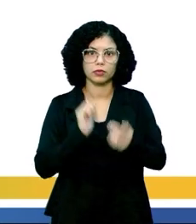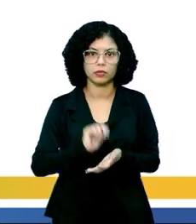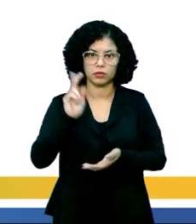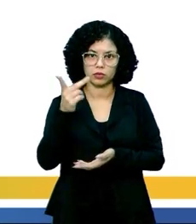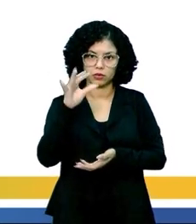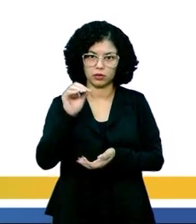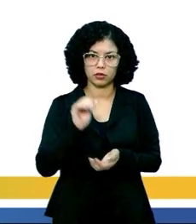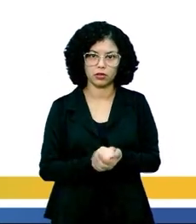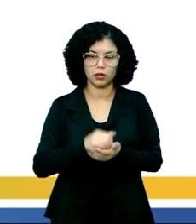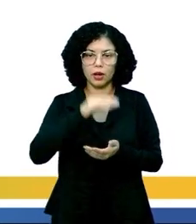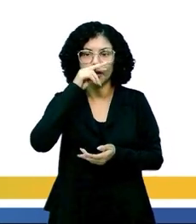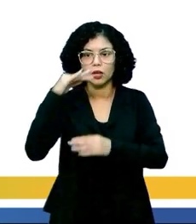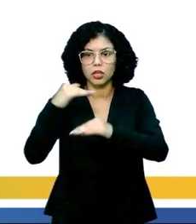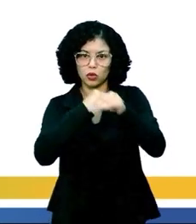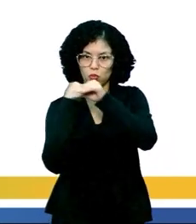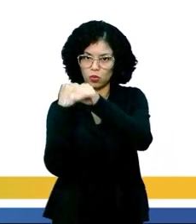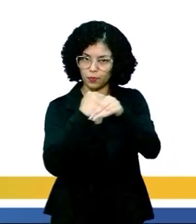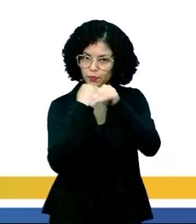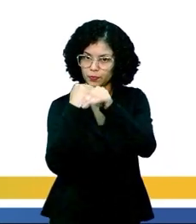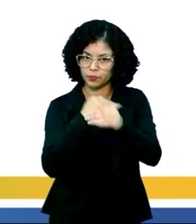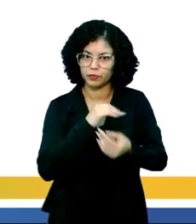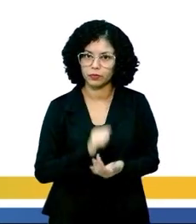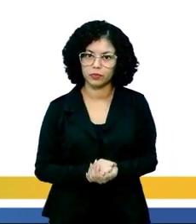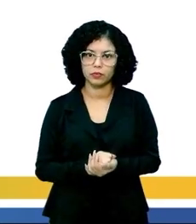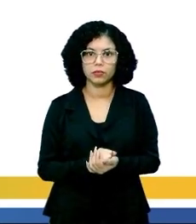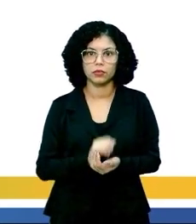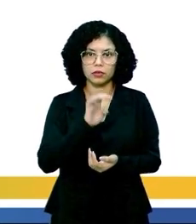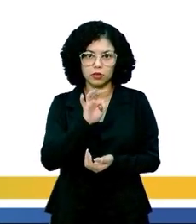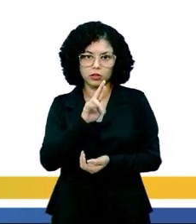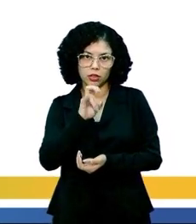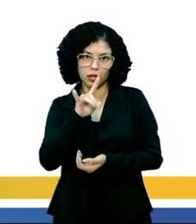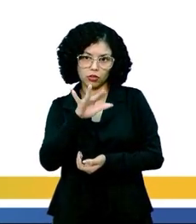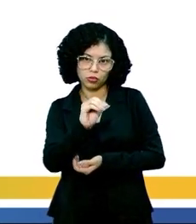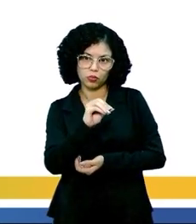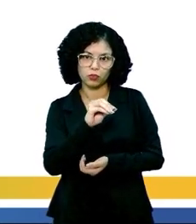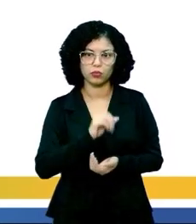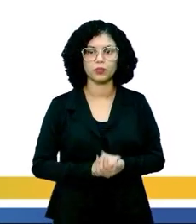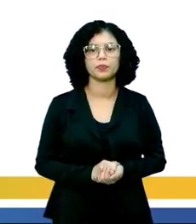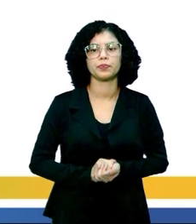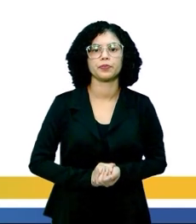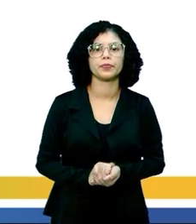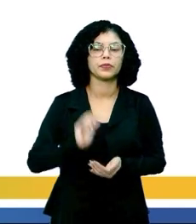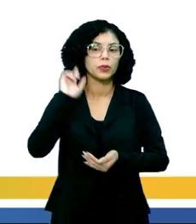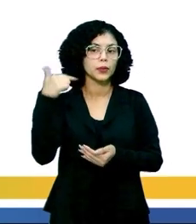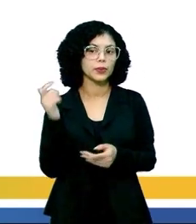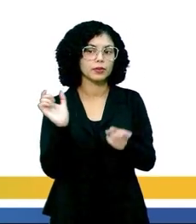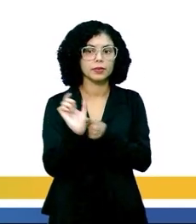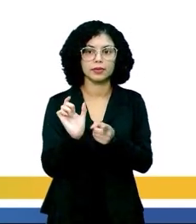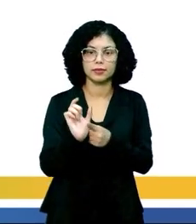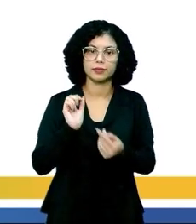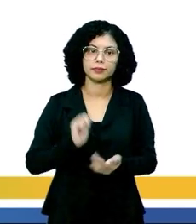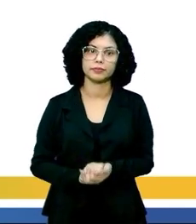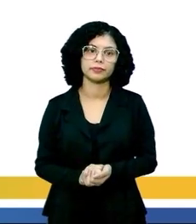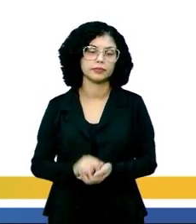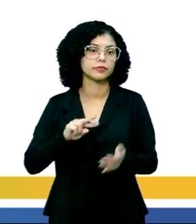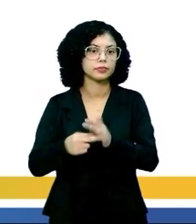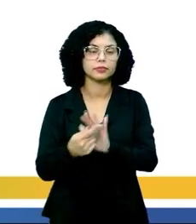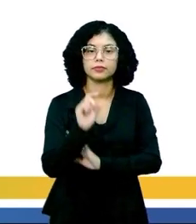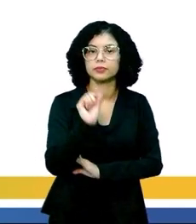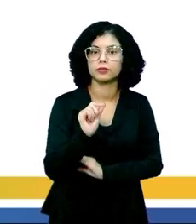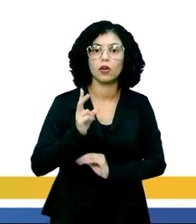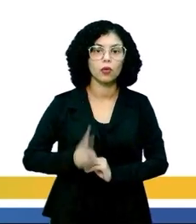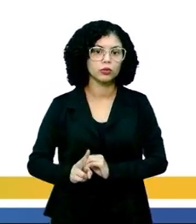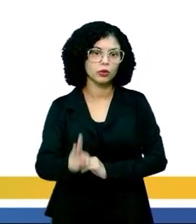Homo, que quer dizer similar, igual. Estase, que quer dizer estático. Em outras palavras, pessoal, né? Que quer dizer